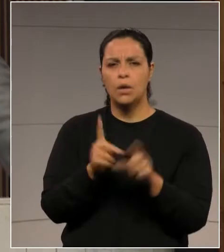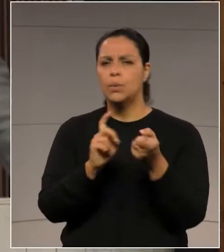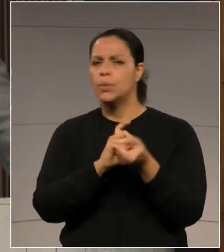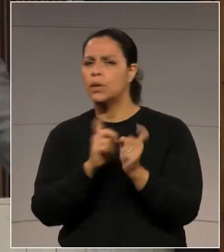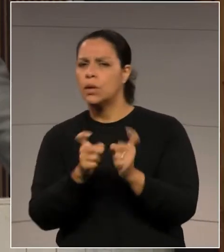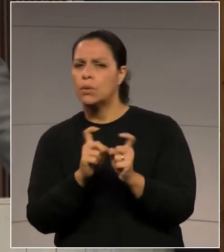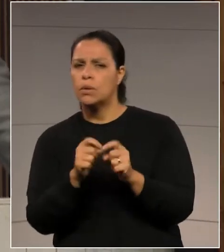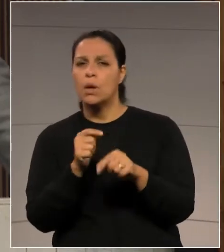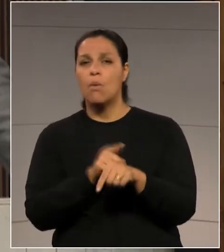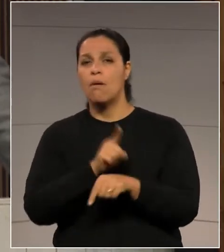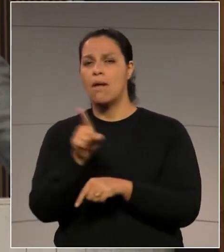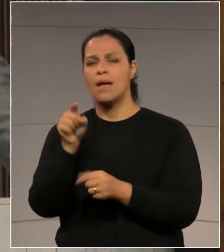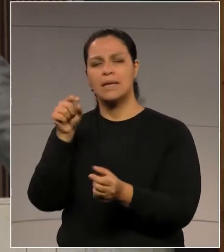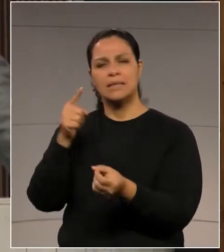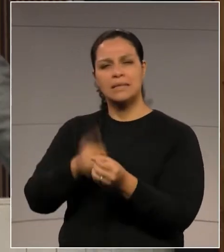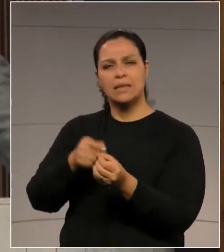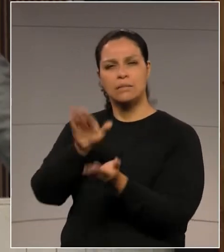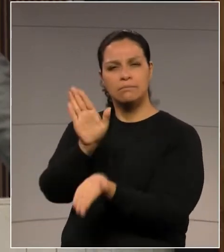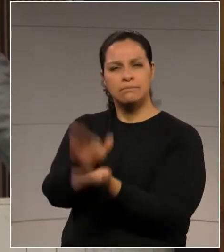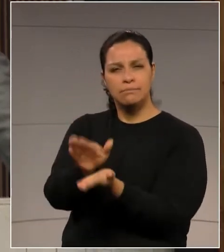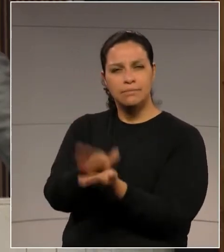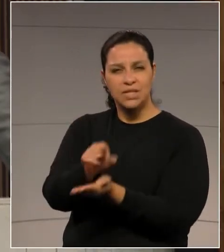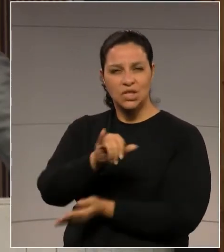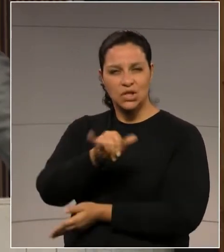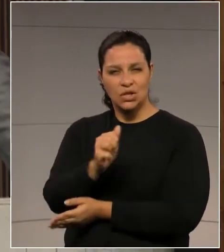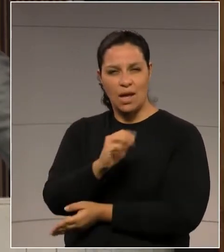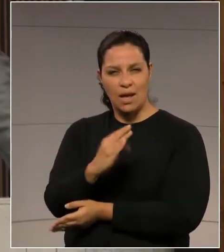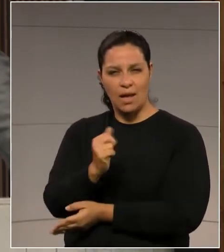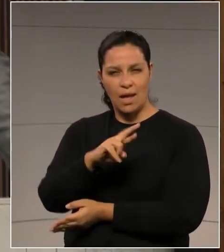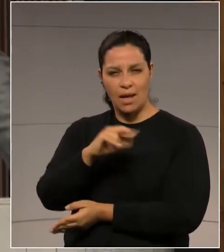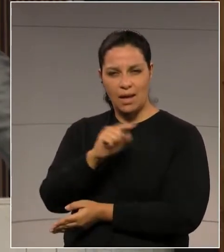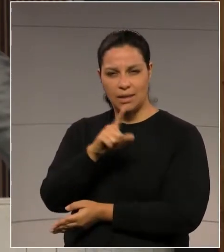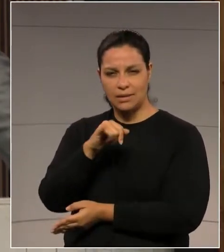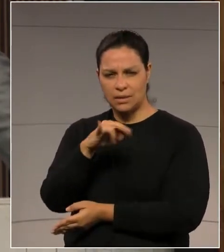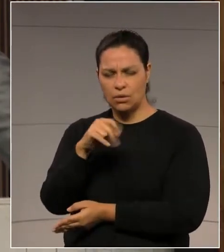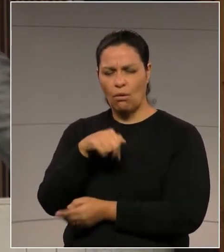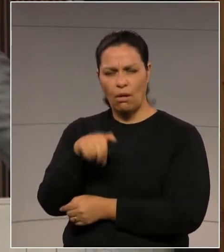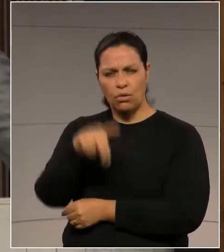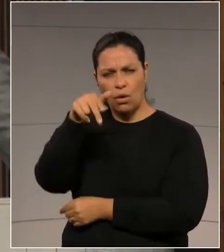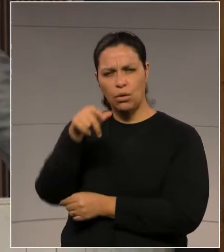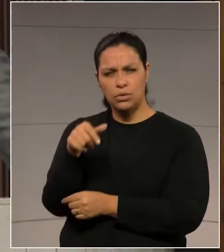reunião em Jacarezinho, no Norte Pioneiro,